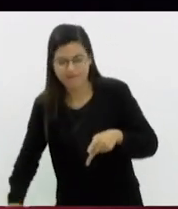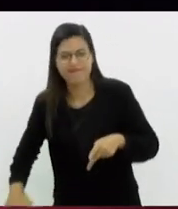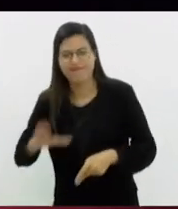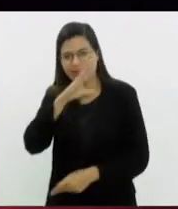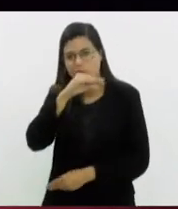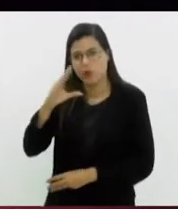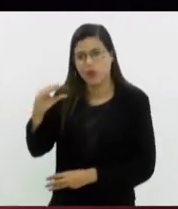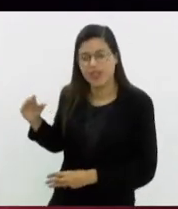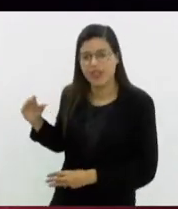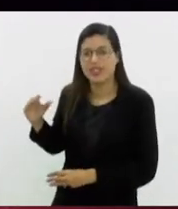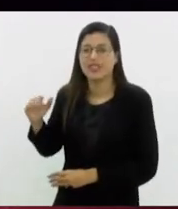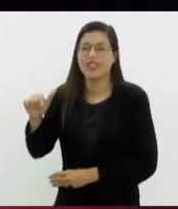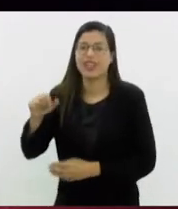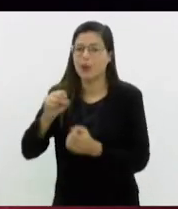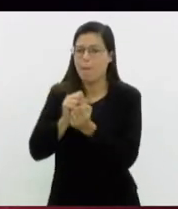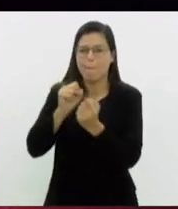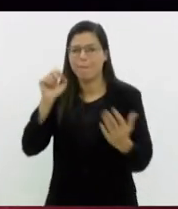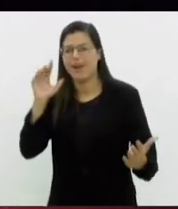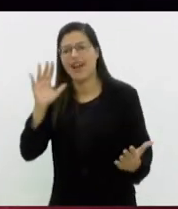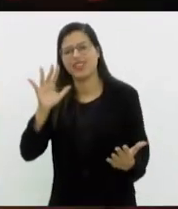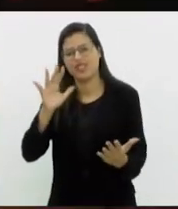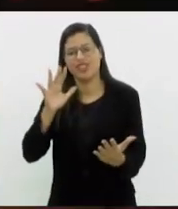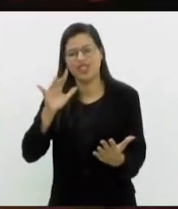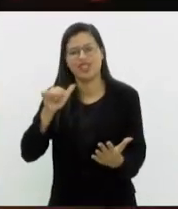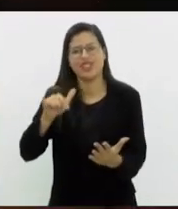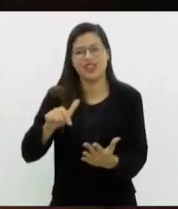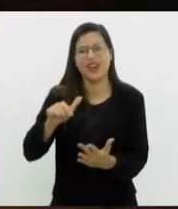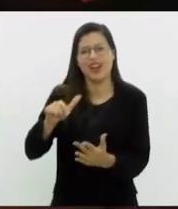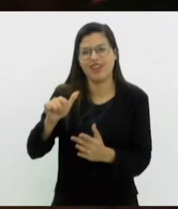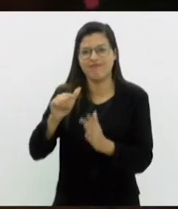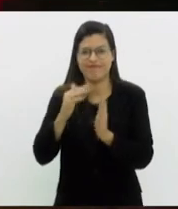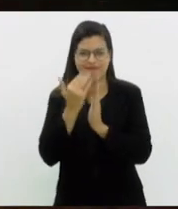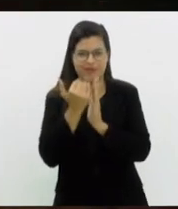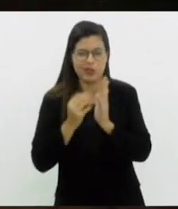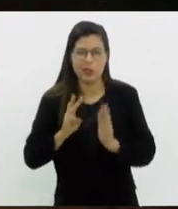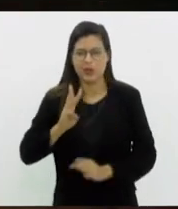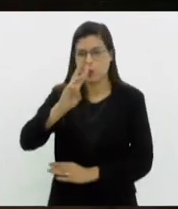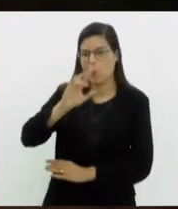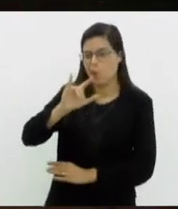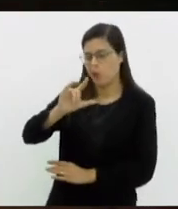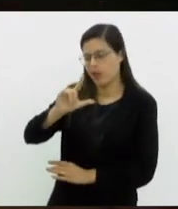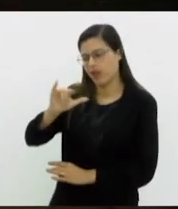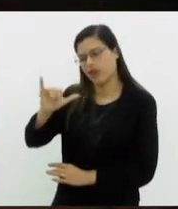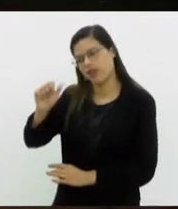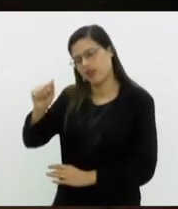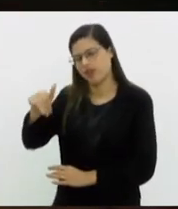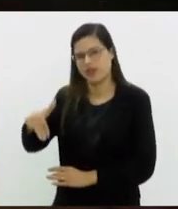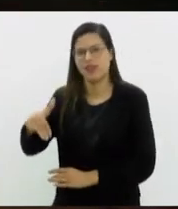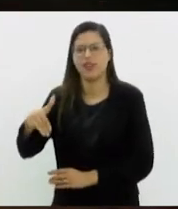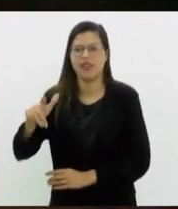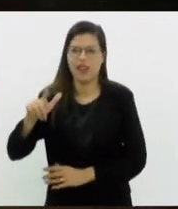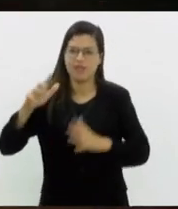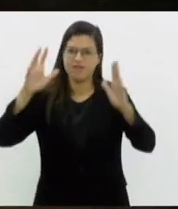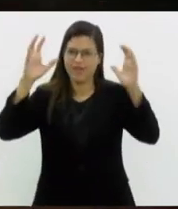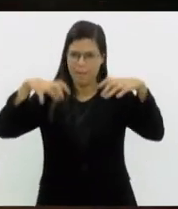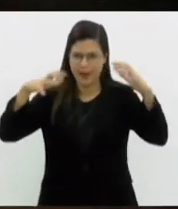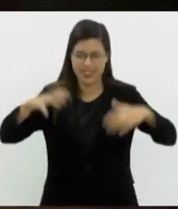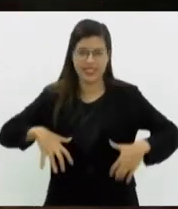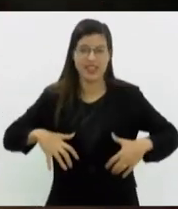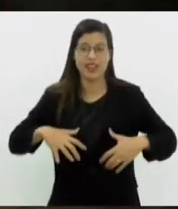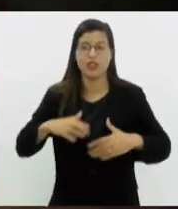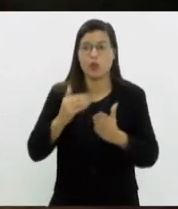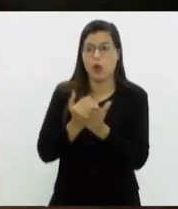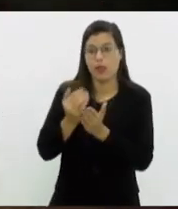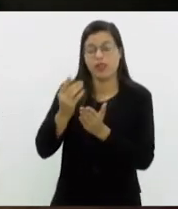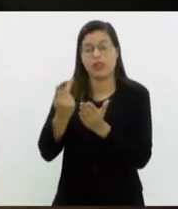mágica inspirada na última obra de William Shakespeare, A Tempestade. A peça se apresenta no dia 11 de maio,